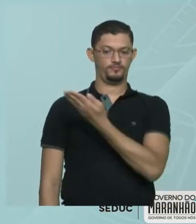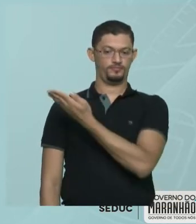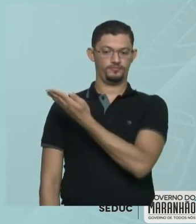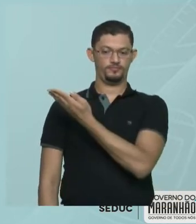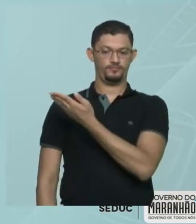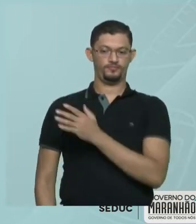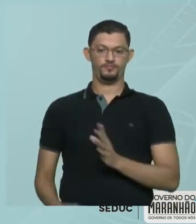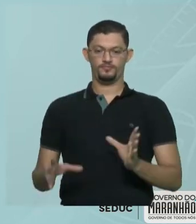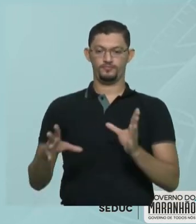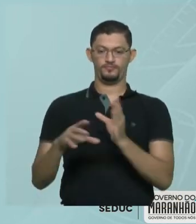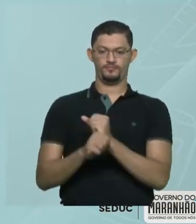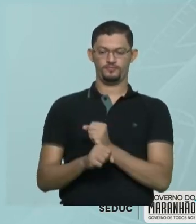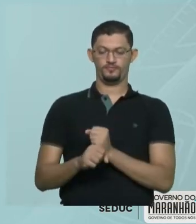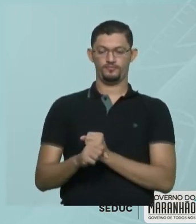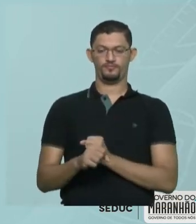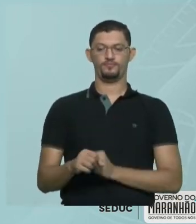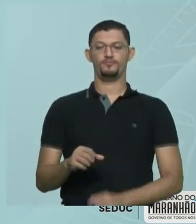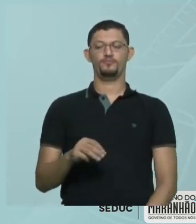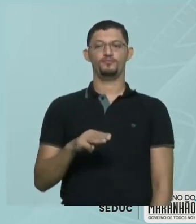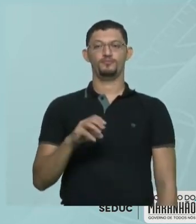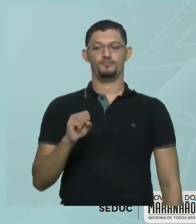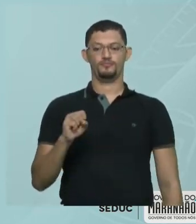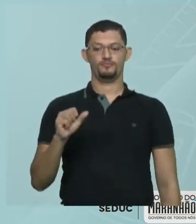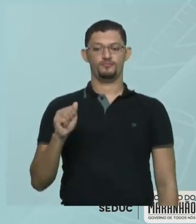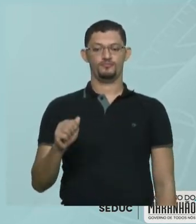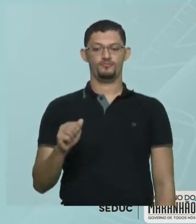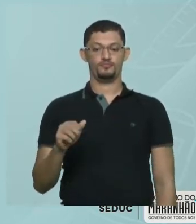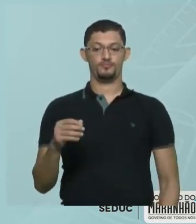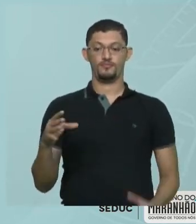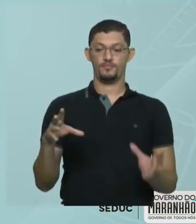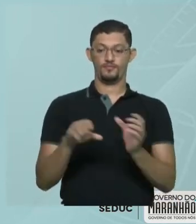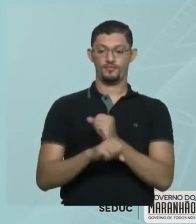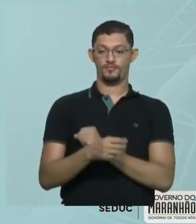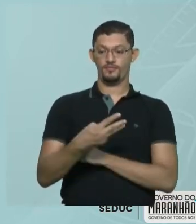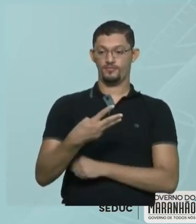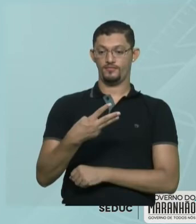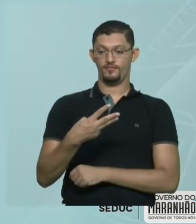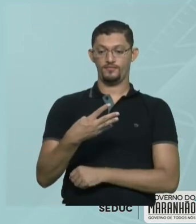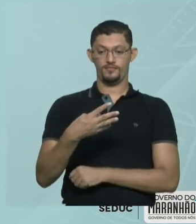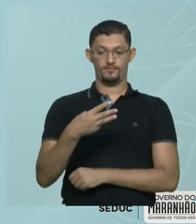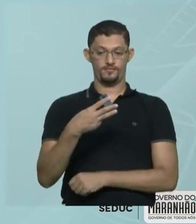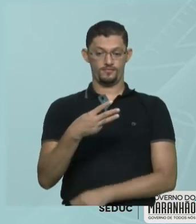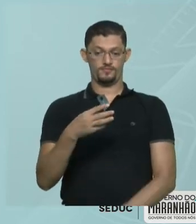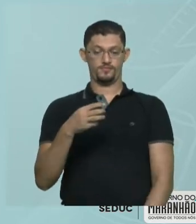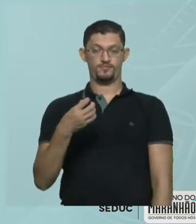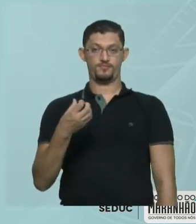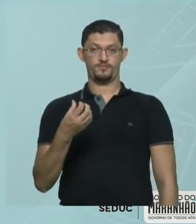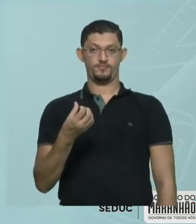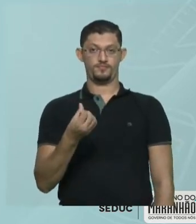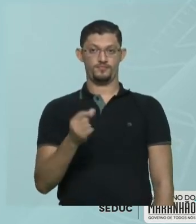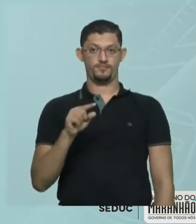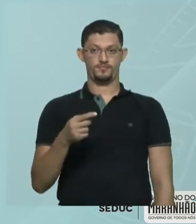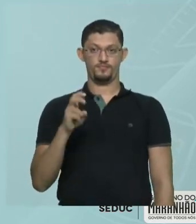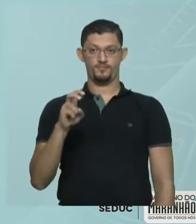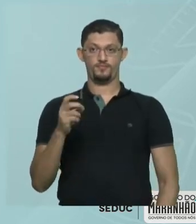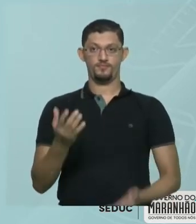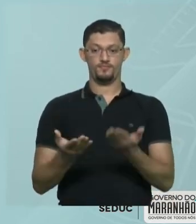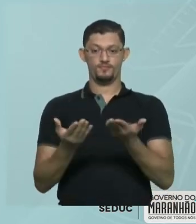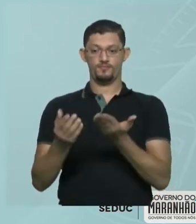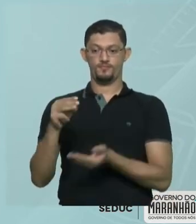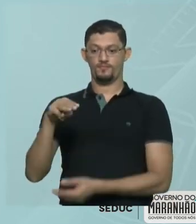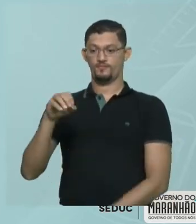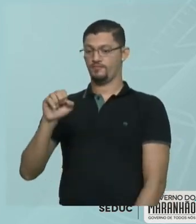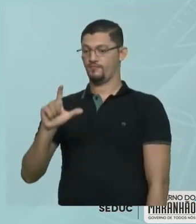somando as suas massas atômicas, vai dar 36,5 gramas por mol. Então, dividindo 36